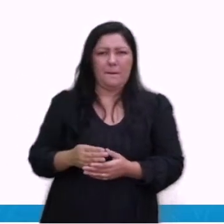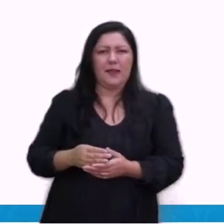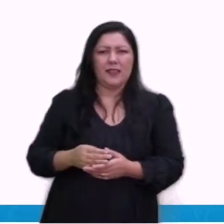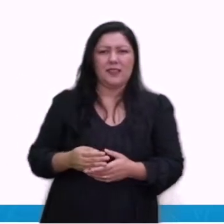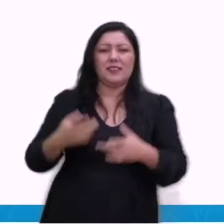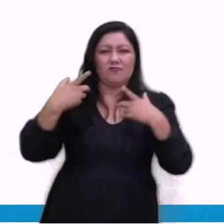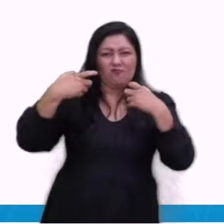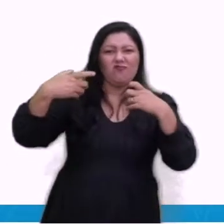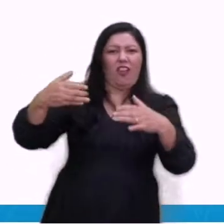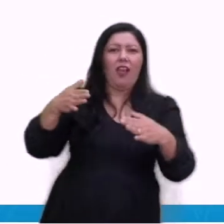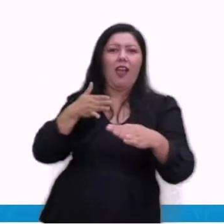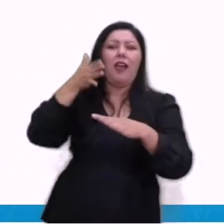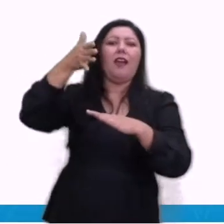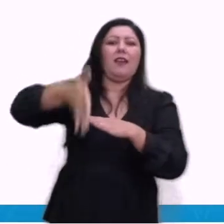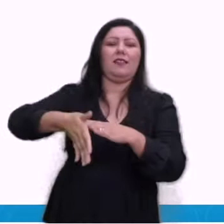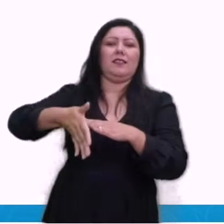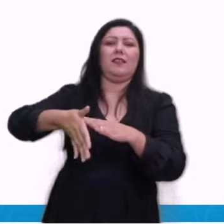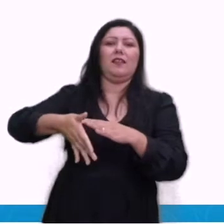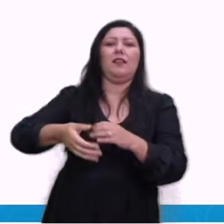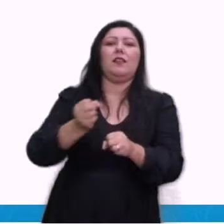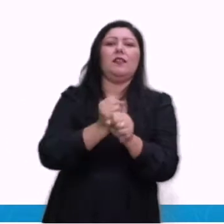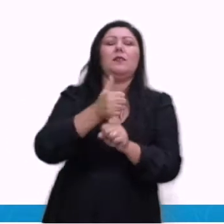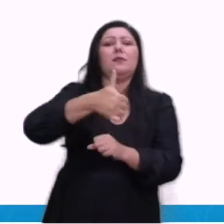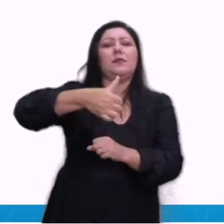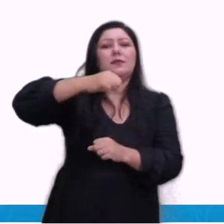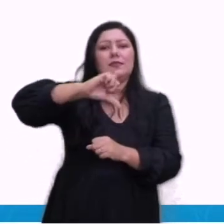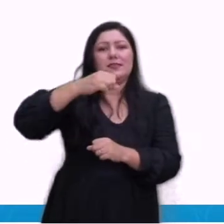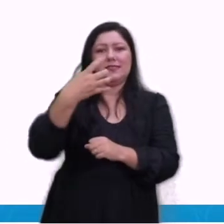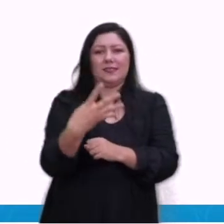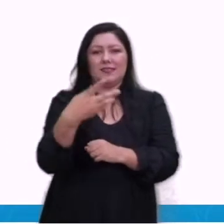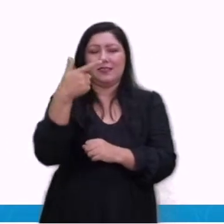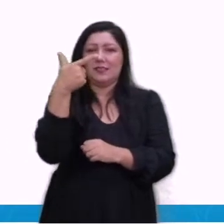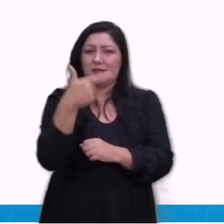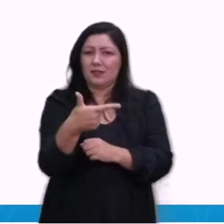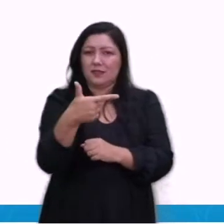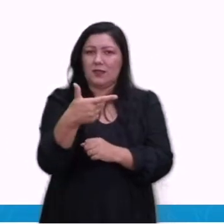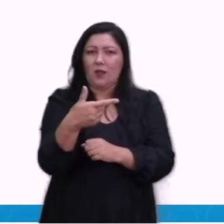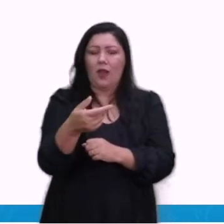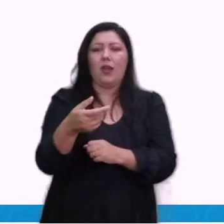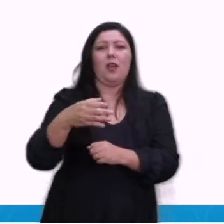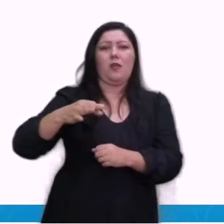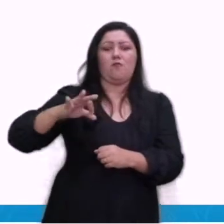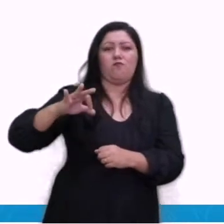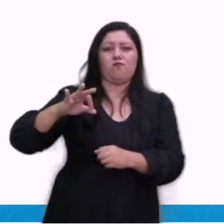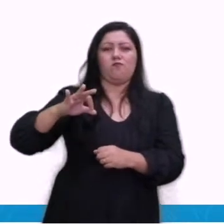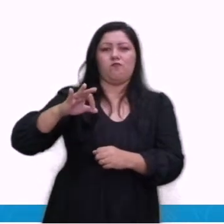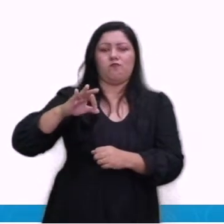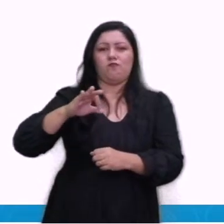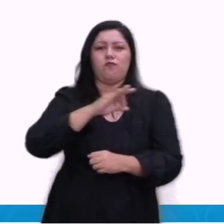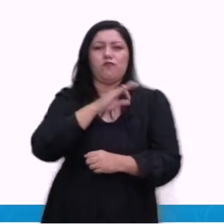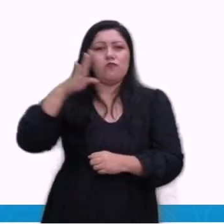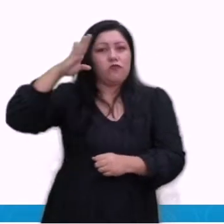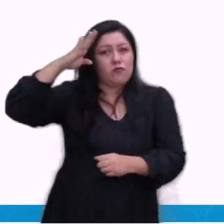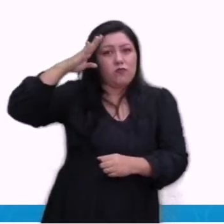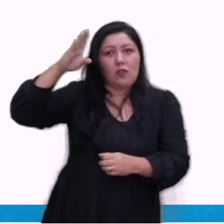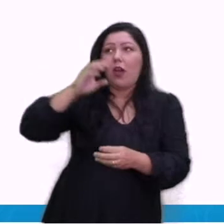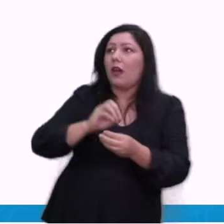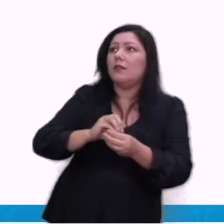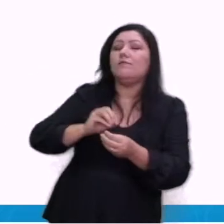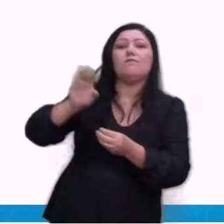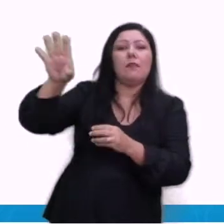22 de agosto de 1942 e mandou soldados para a Itália em 1944.